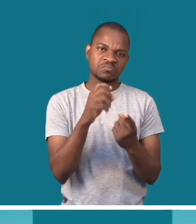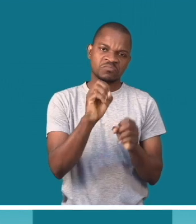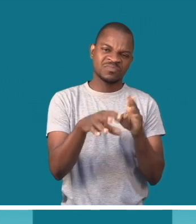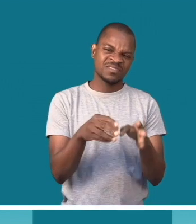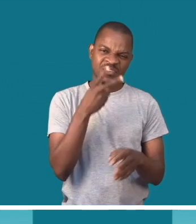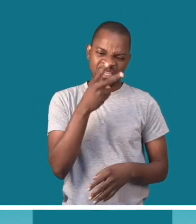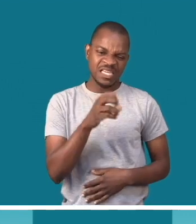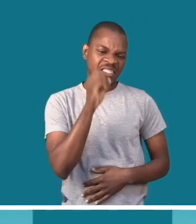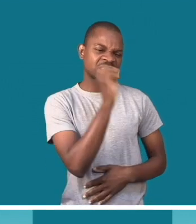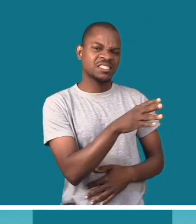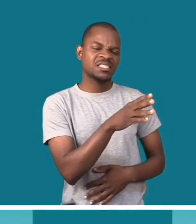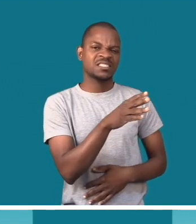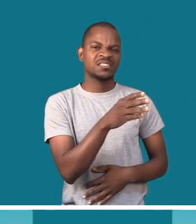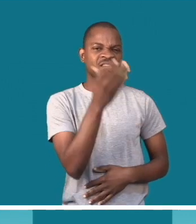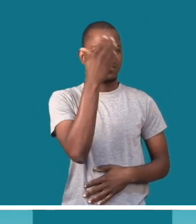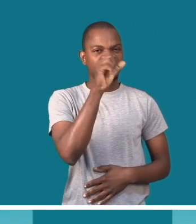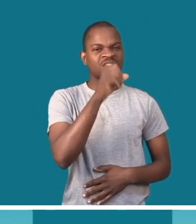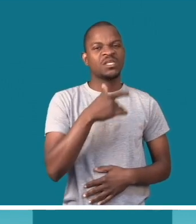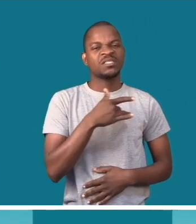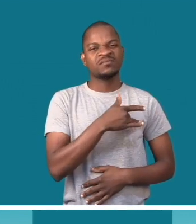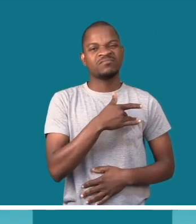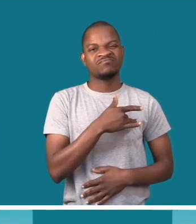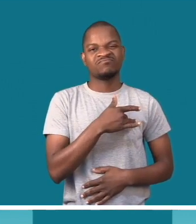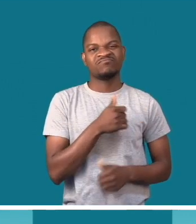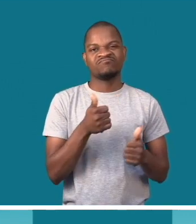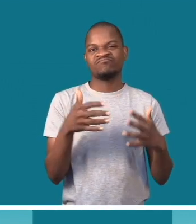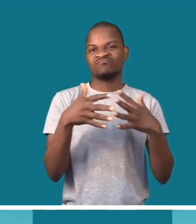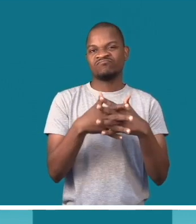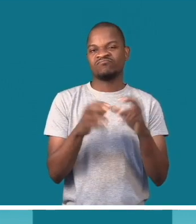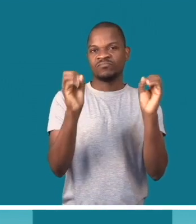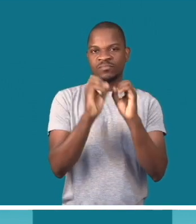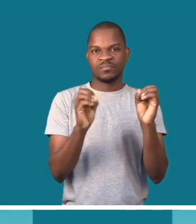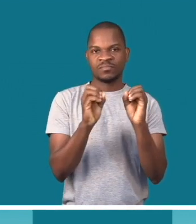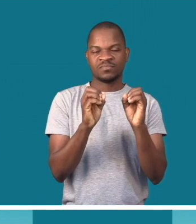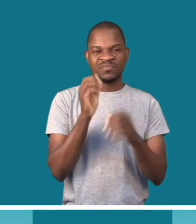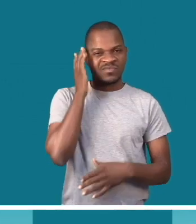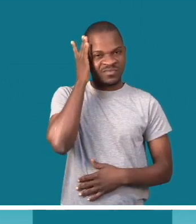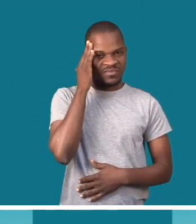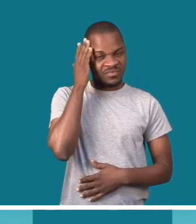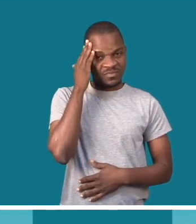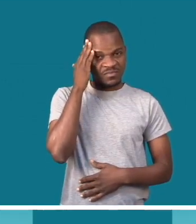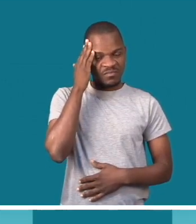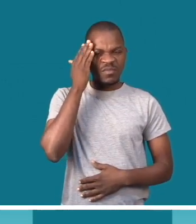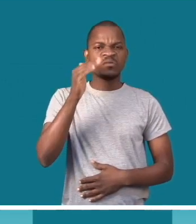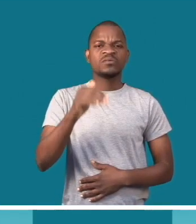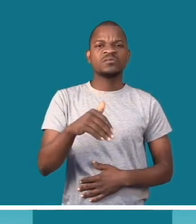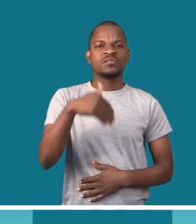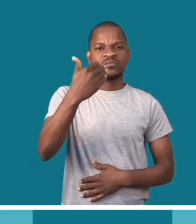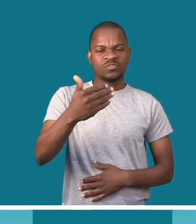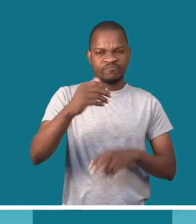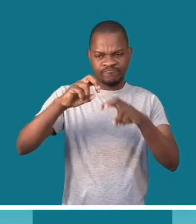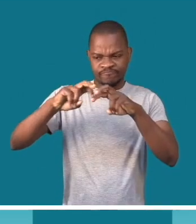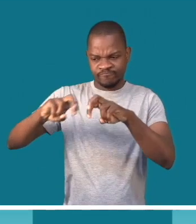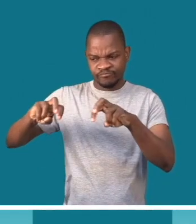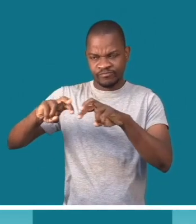madeira. É incômodo ter que deitar fora. Aquilo me incomodava mesmo, chateava mesmo, quando eu via que tinha que descartar. E então,